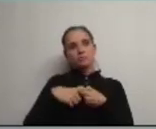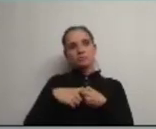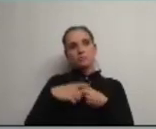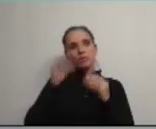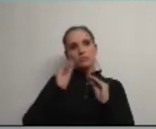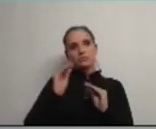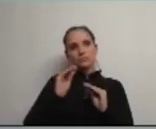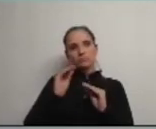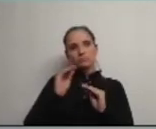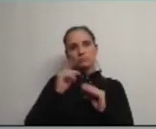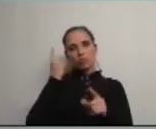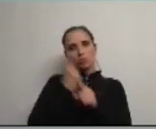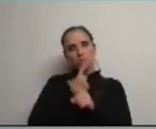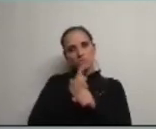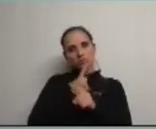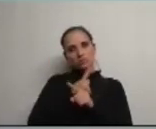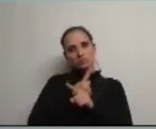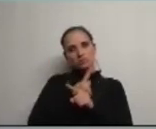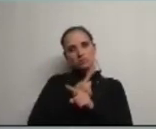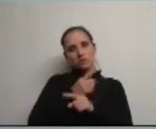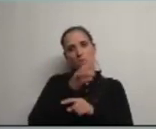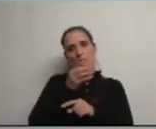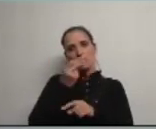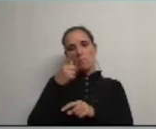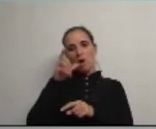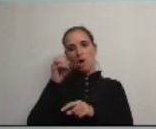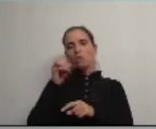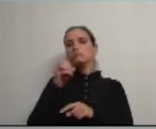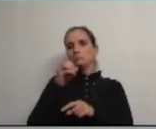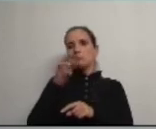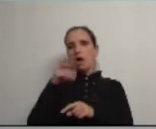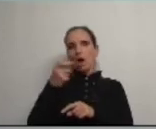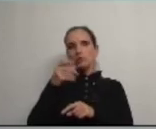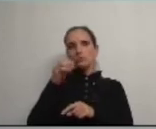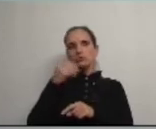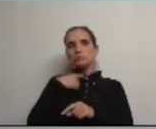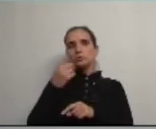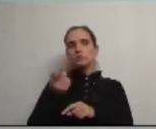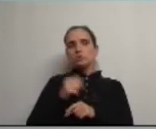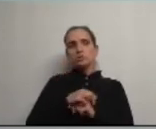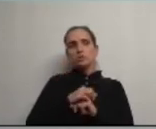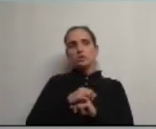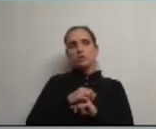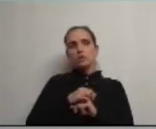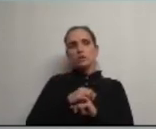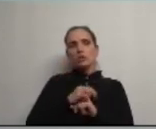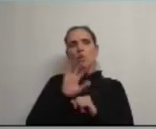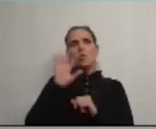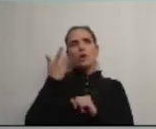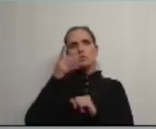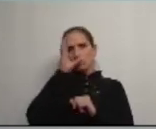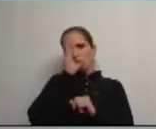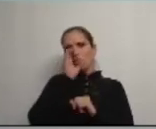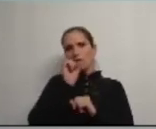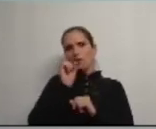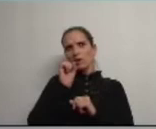até por uma razão que aqui o Paulo Matos hoje esteve brilhante e portanto o meu grande reconhecimento que é quando o Governo